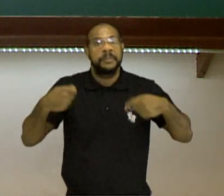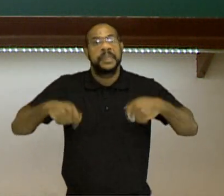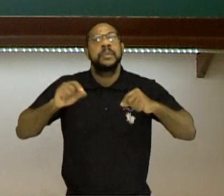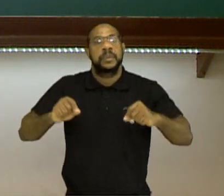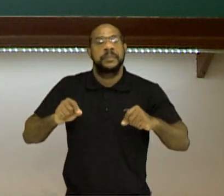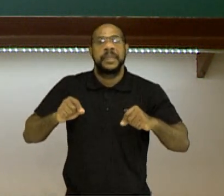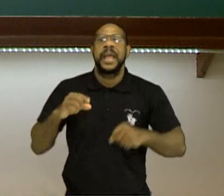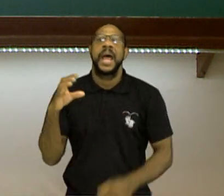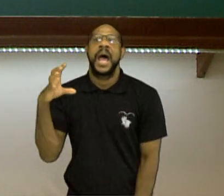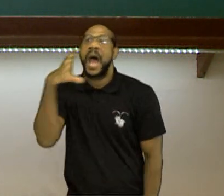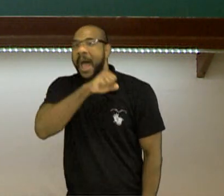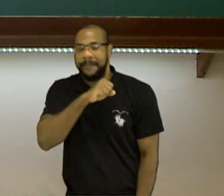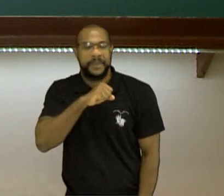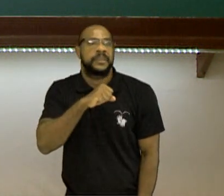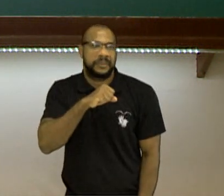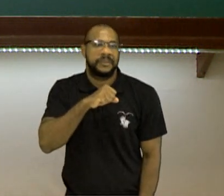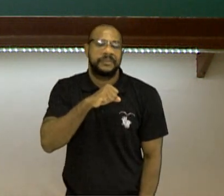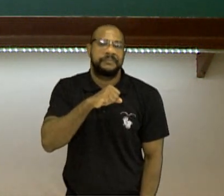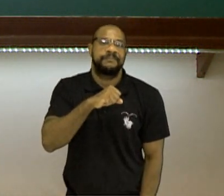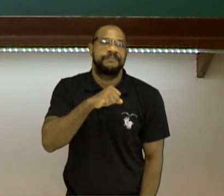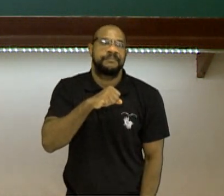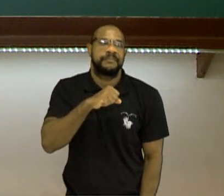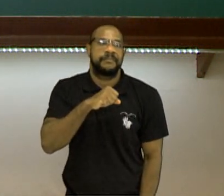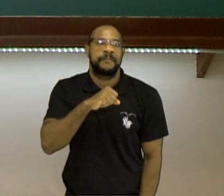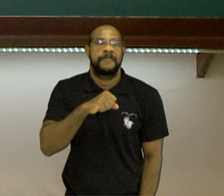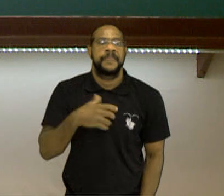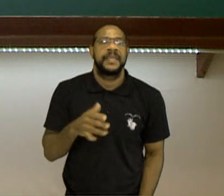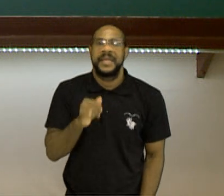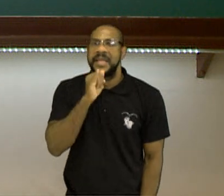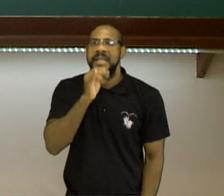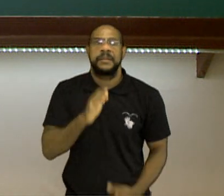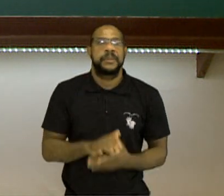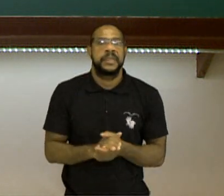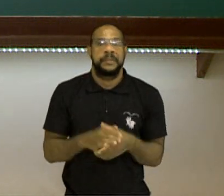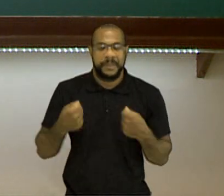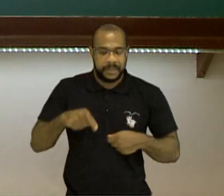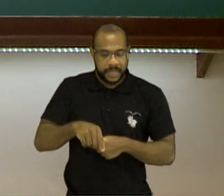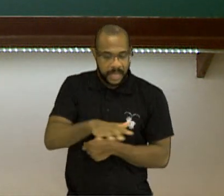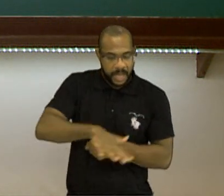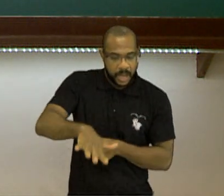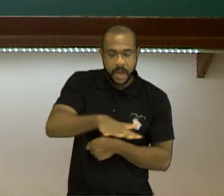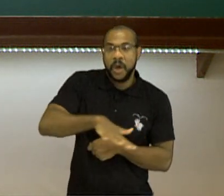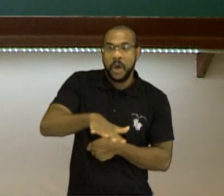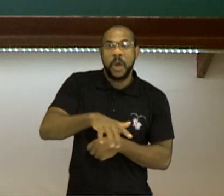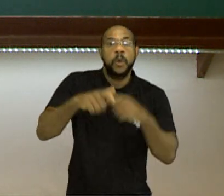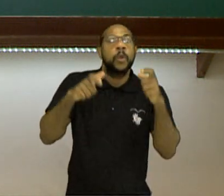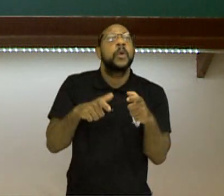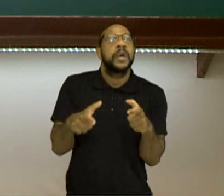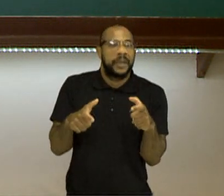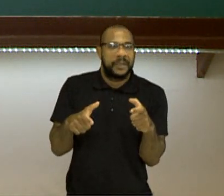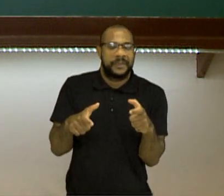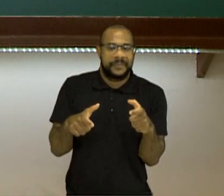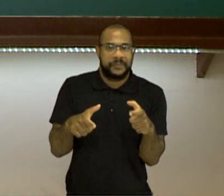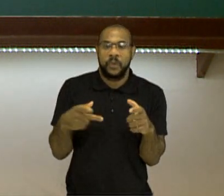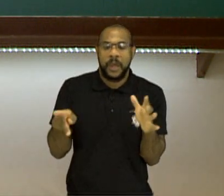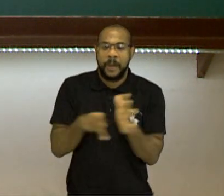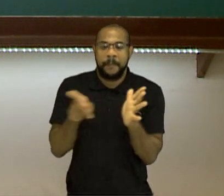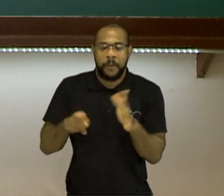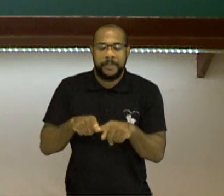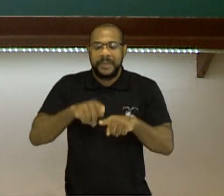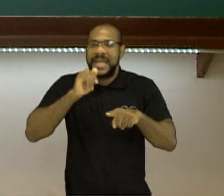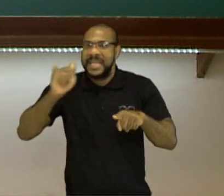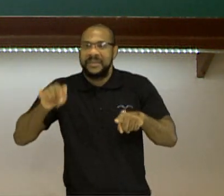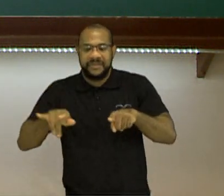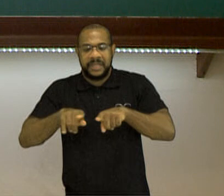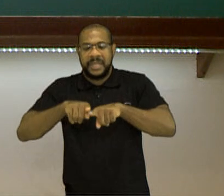sejam mais rápidas. Então, quem dita a velocidade da onda é o meio, e não a própria onda, a energia da onda.